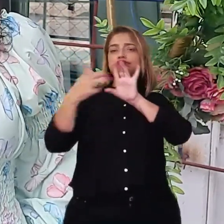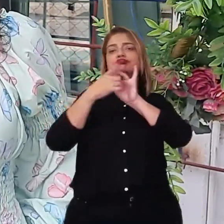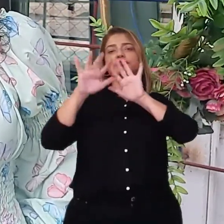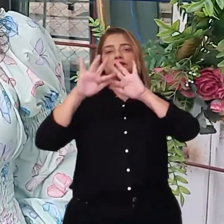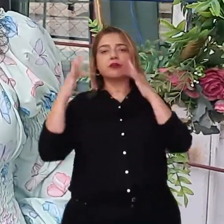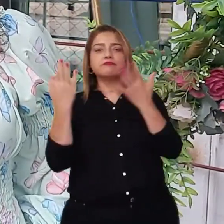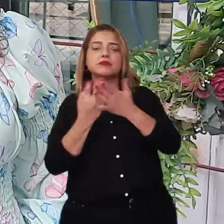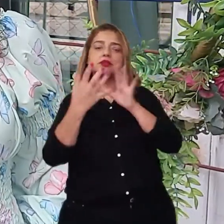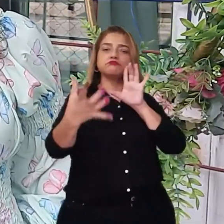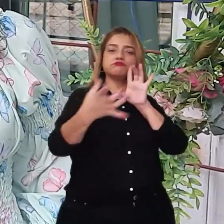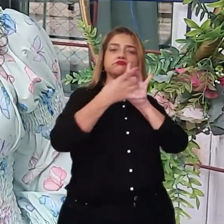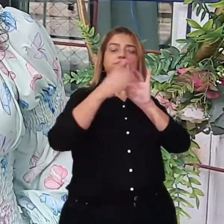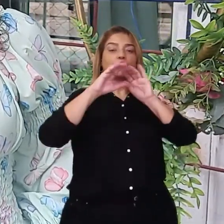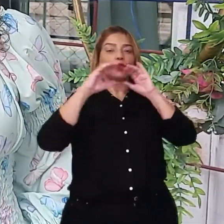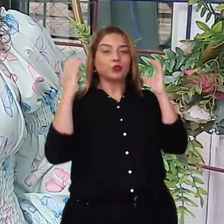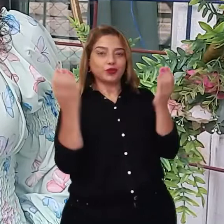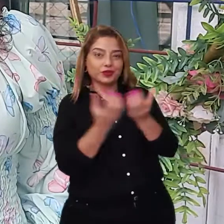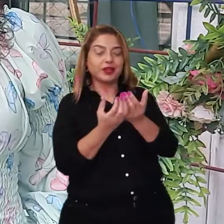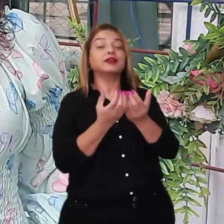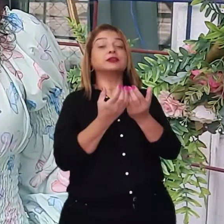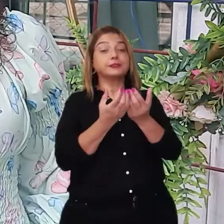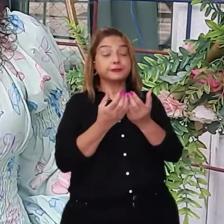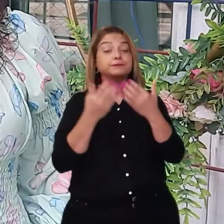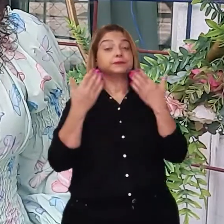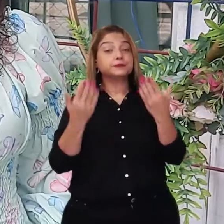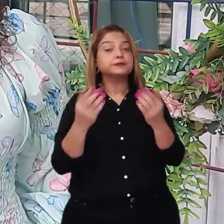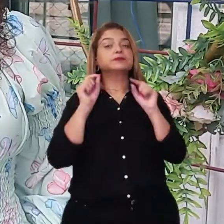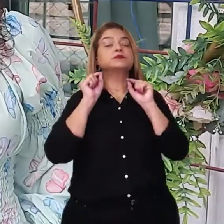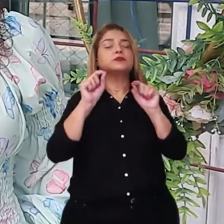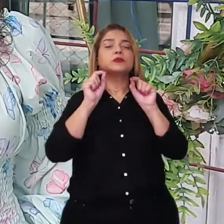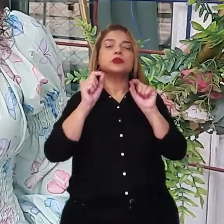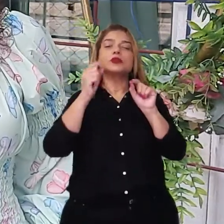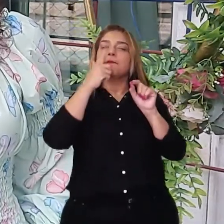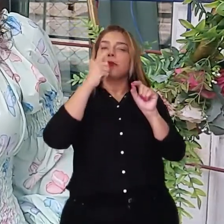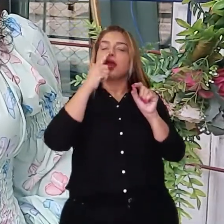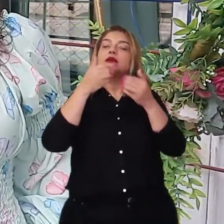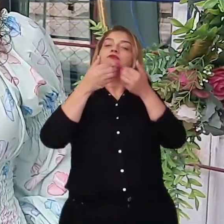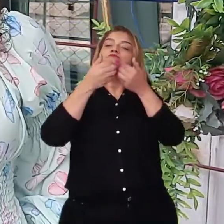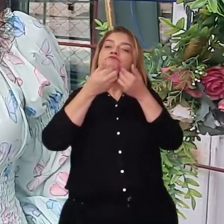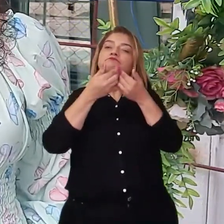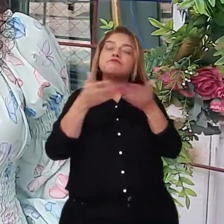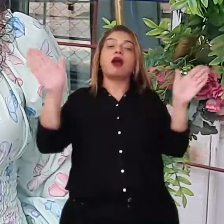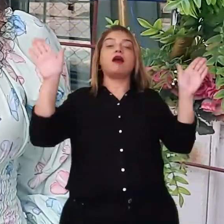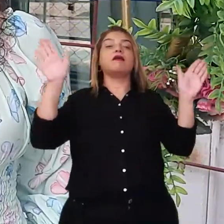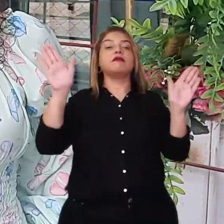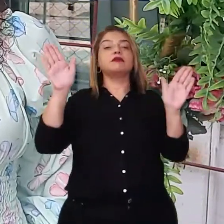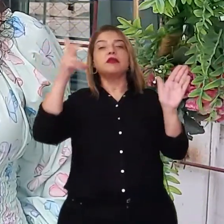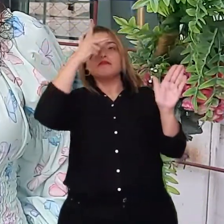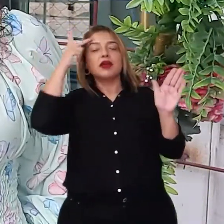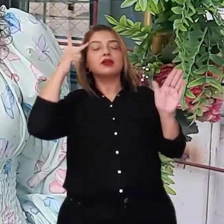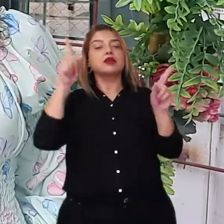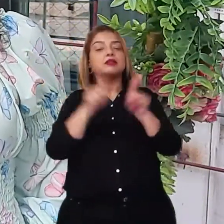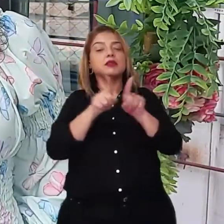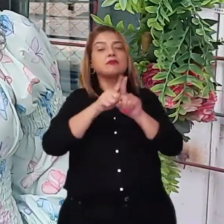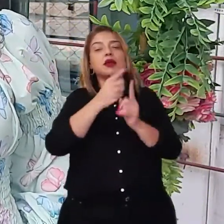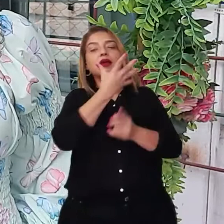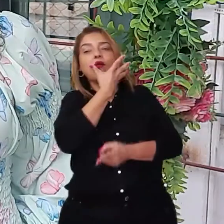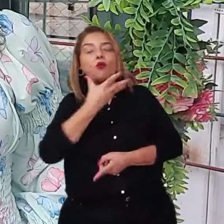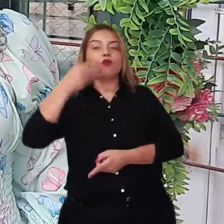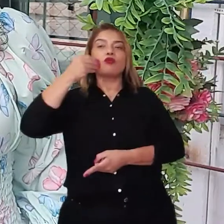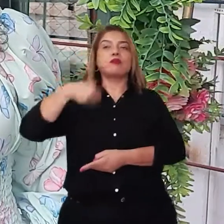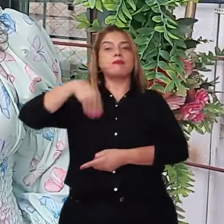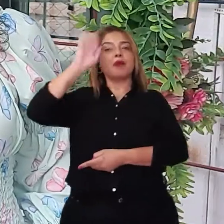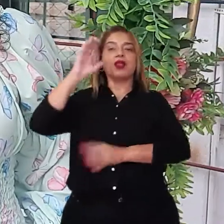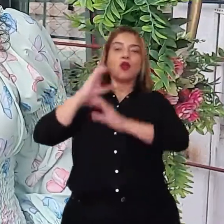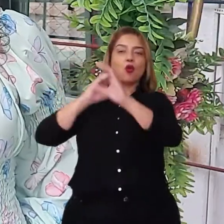envolvendo a comunidade e estendendo e aprimorando ainda a nossa comunicação.